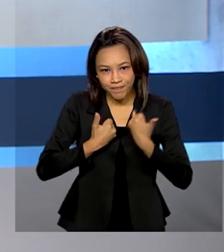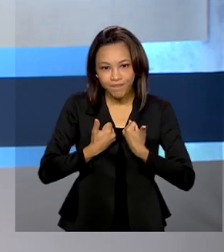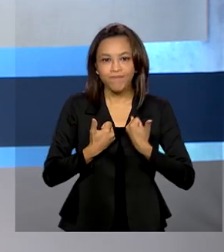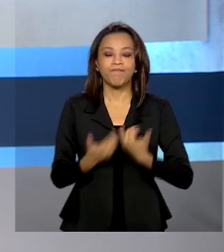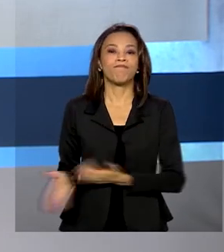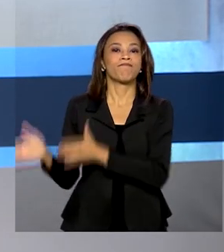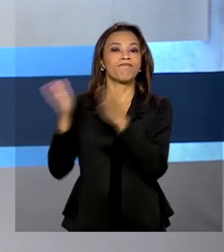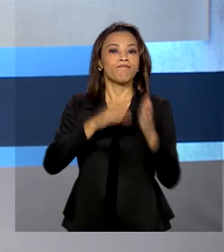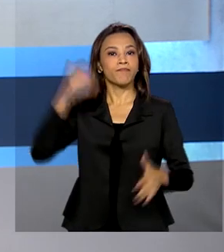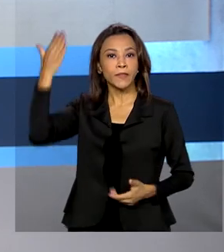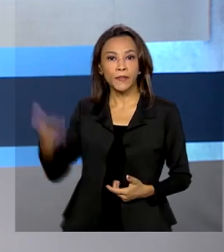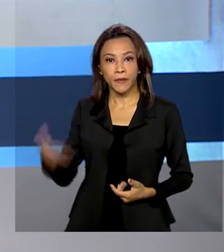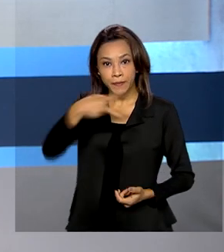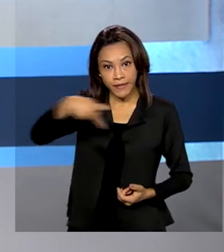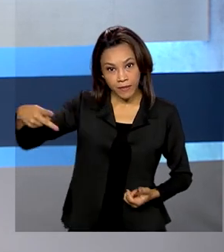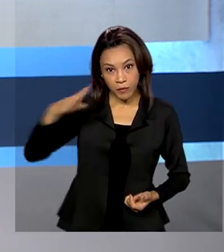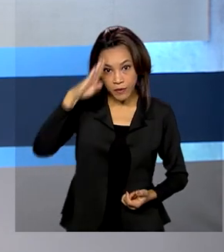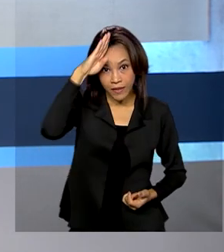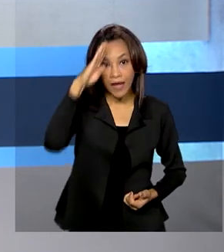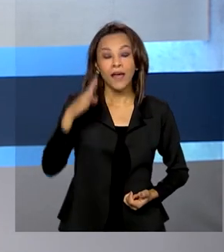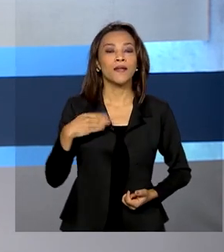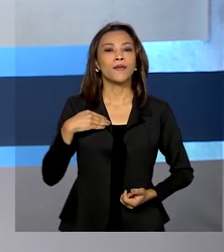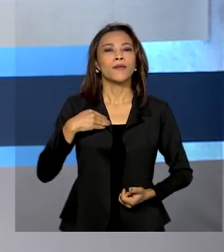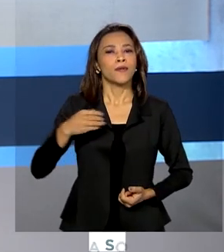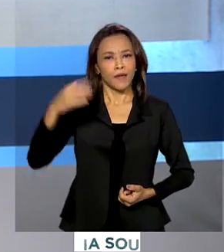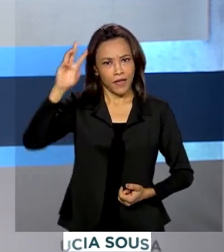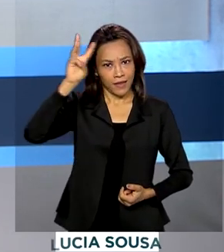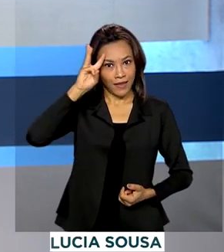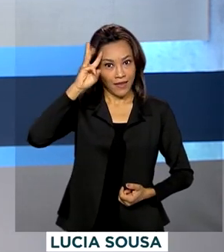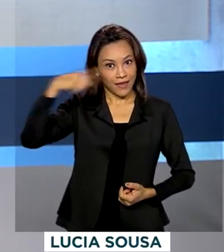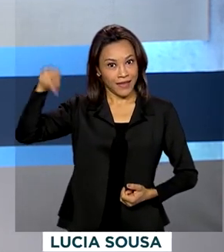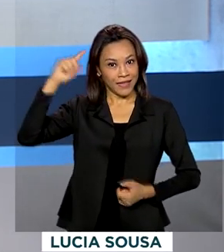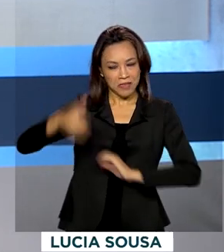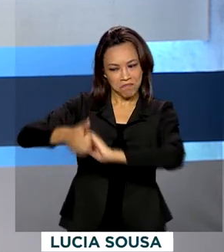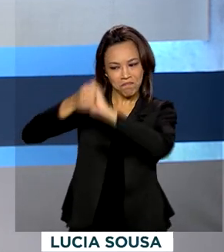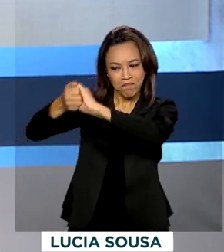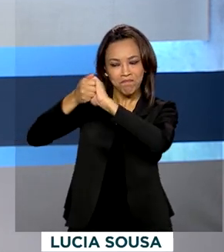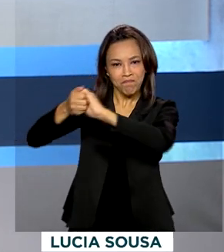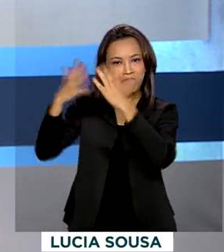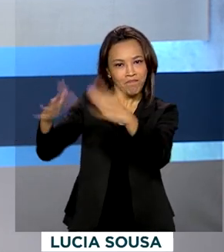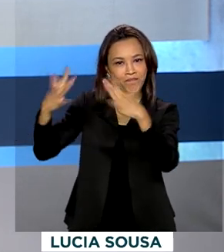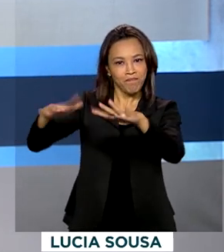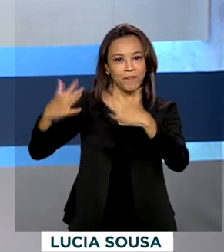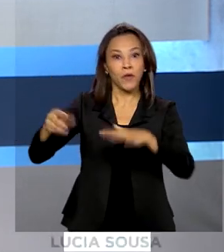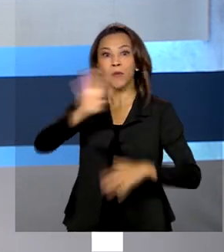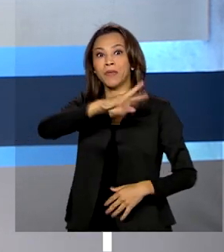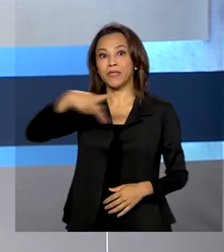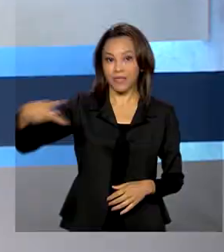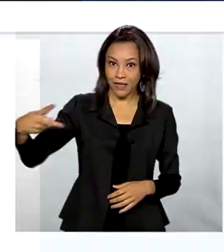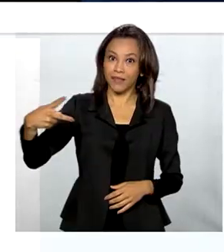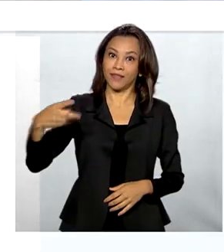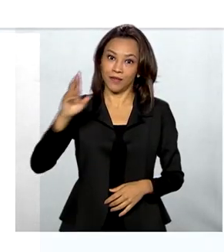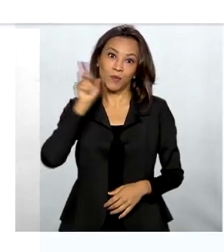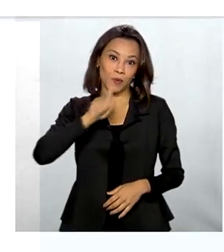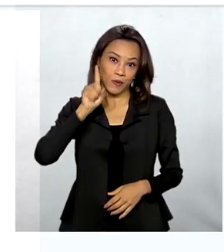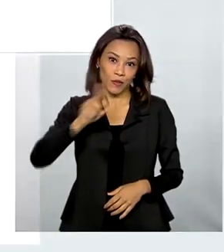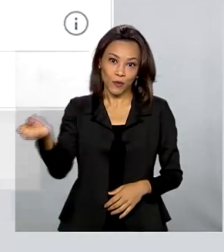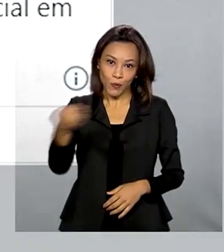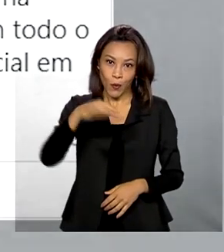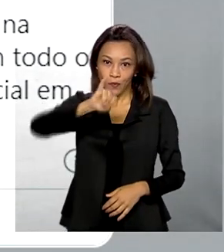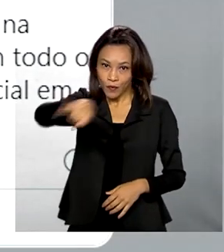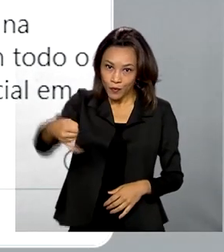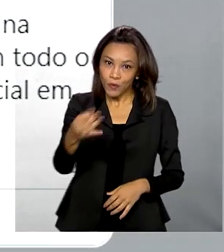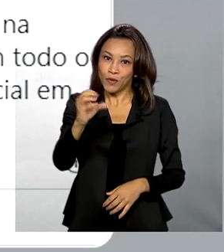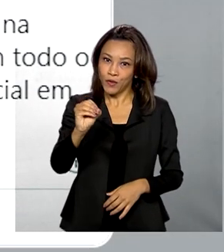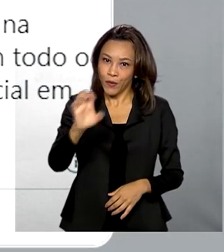E o presidente Jair Bolsonaro saudou nesta terça-feira o presidente eleito dos Estados Unidos, Joe Biden. Pelo Twitter, Bolsonaro